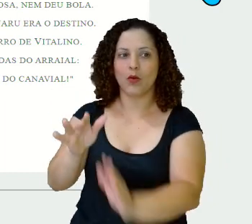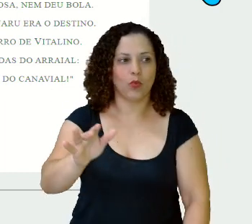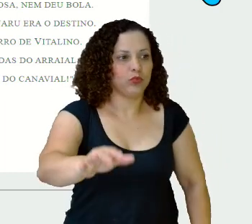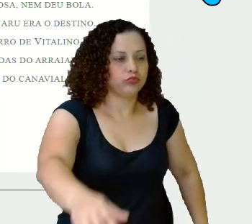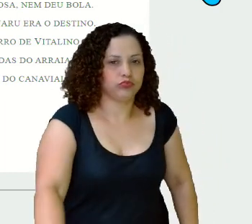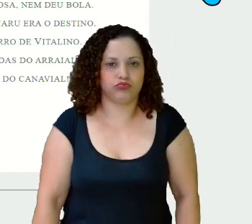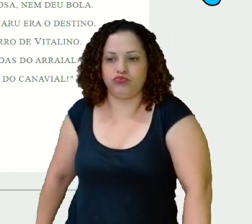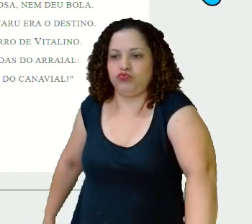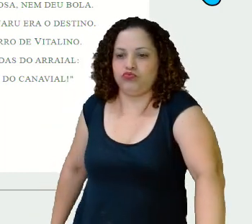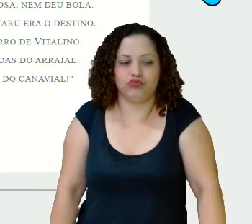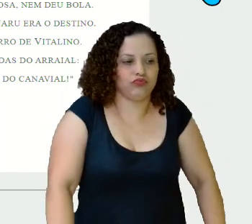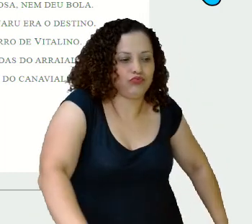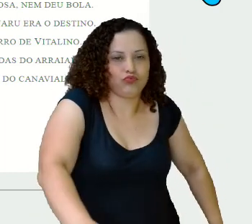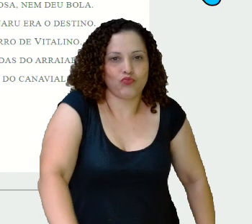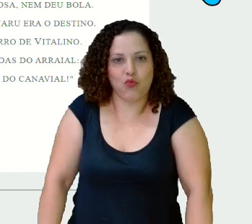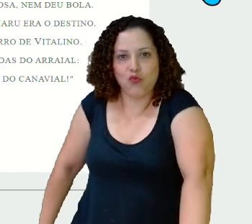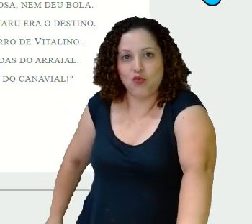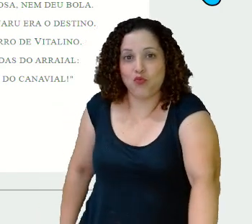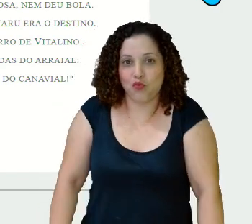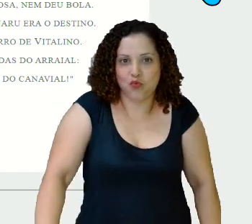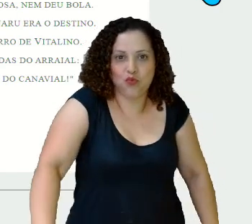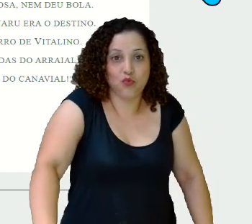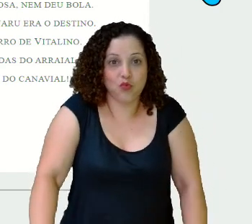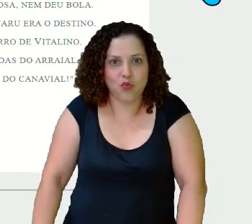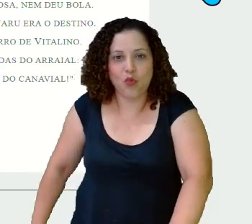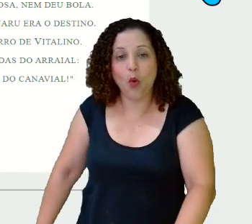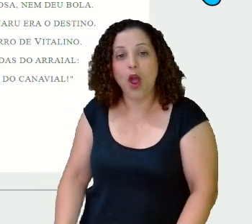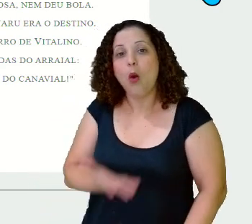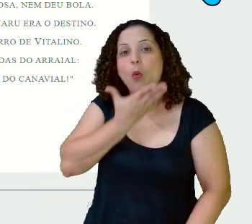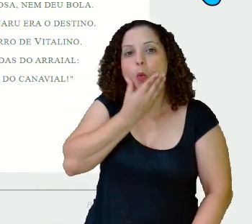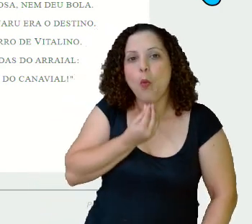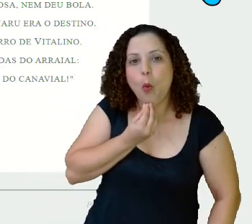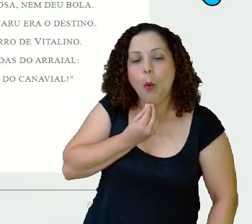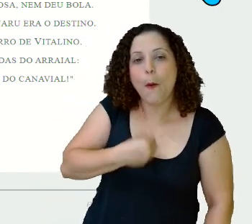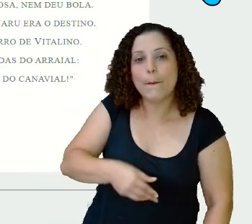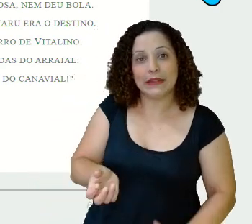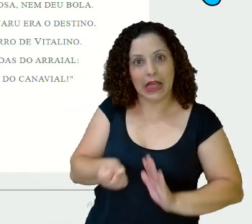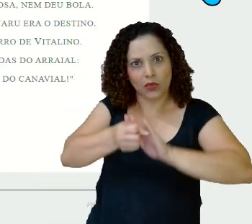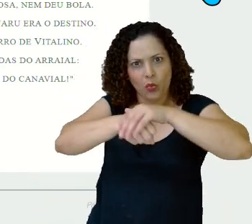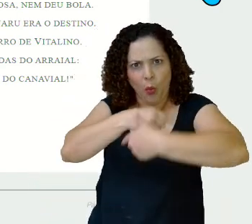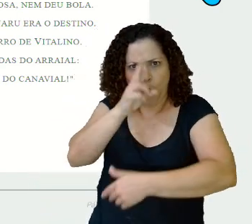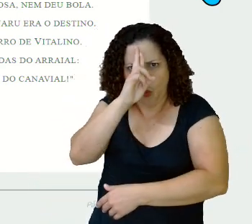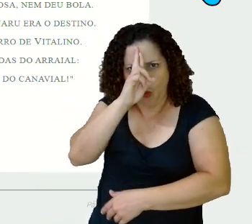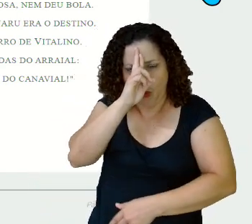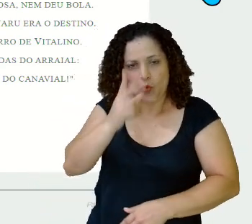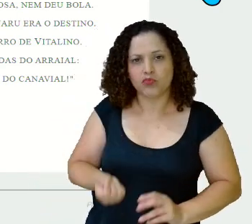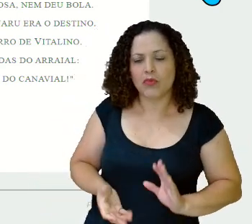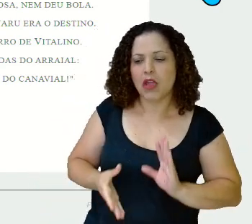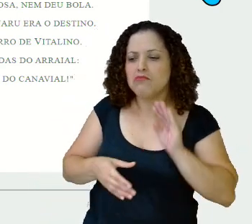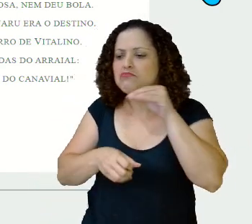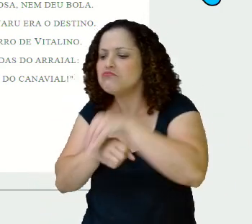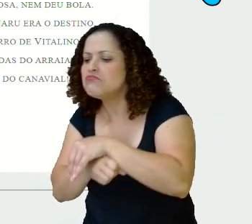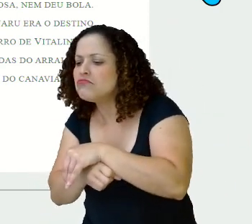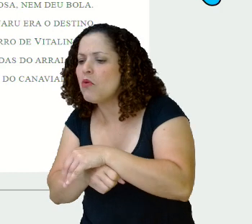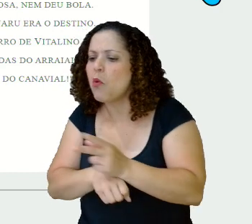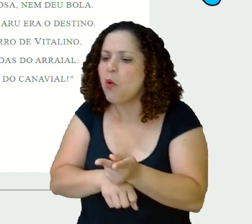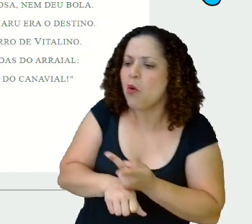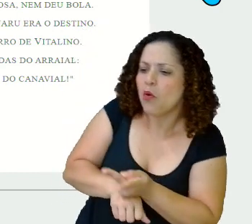-noite olhou dentro da cartola Enquanto a mulher do dia,